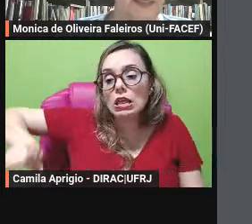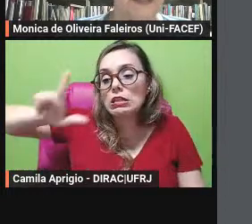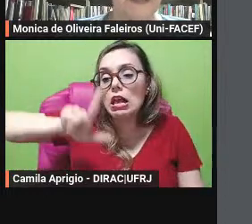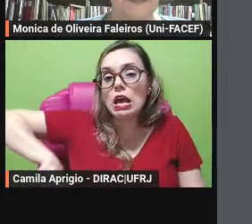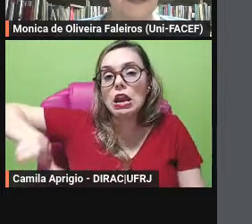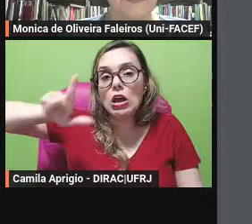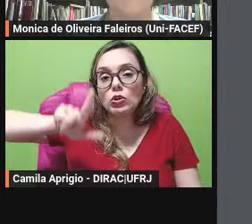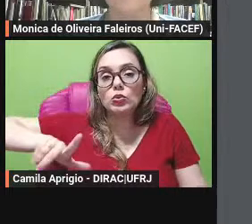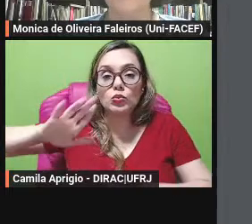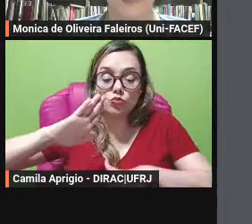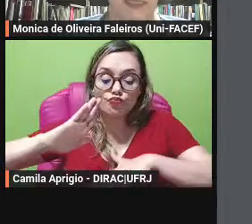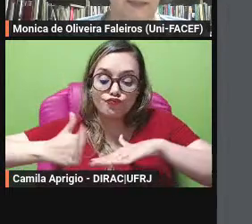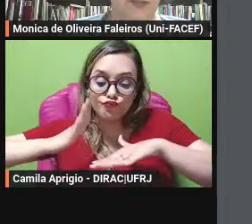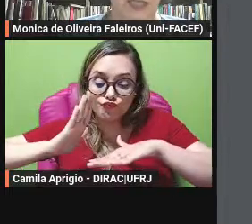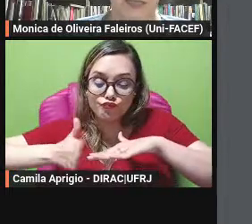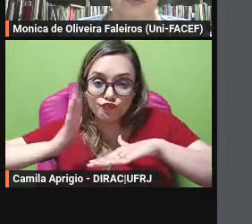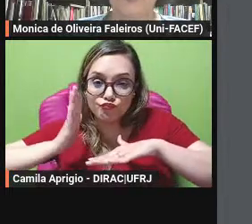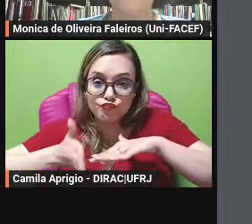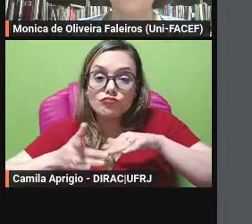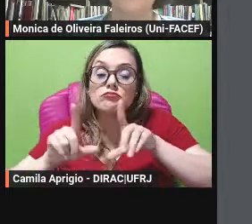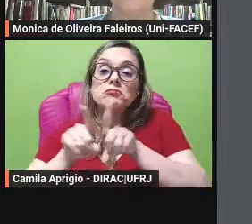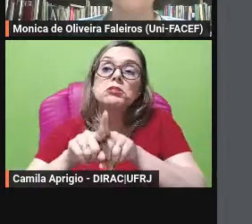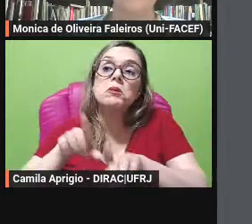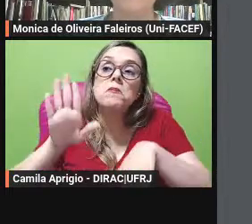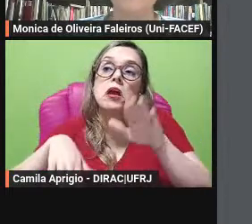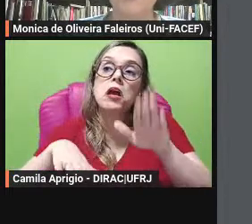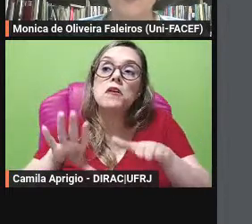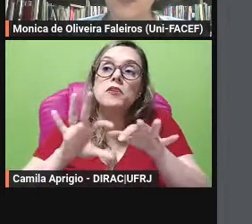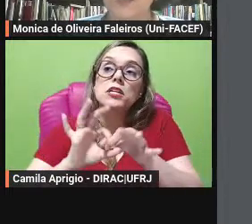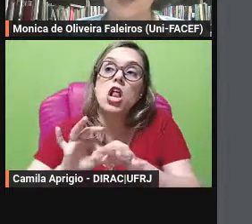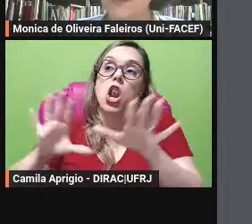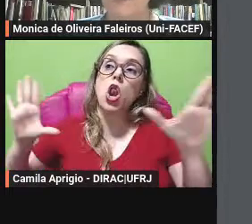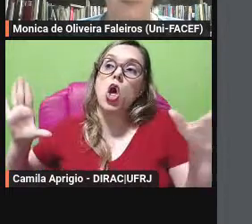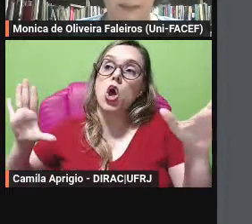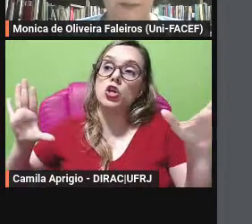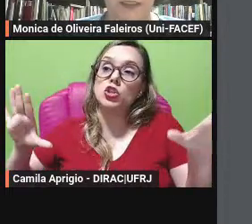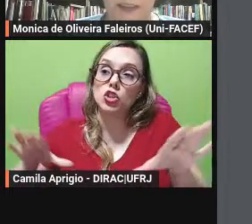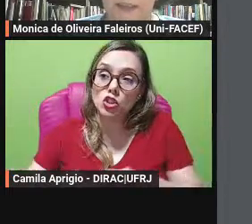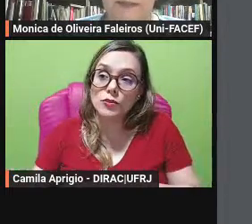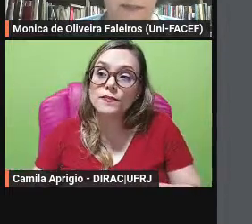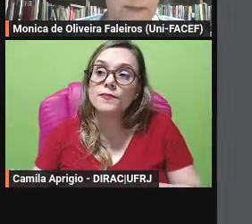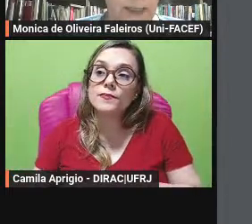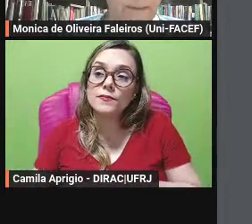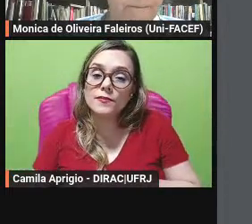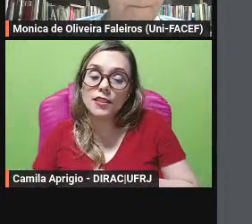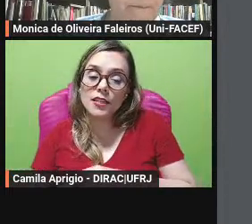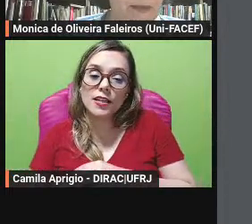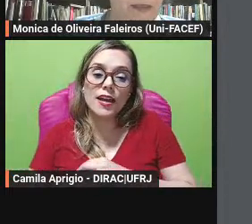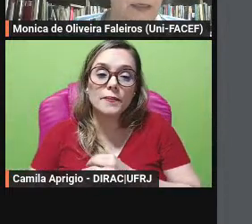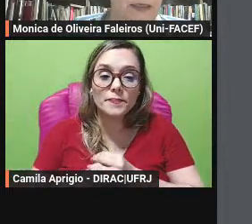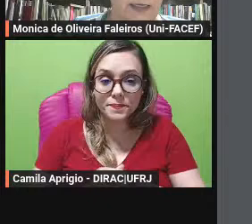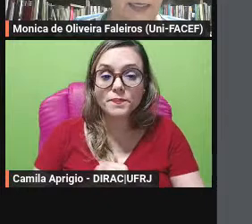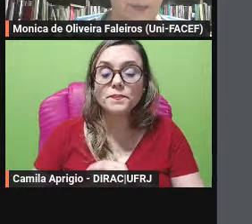que se distanciam do caráter didático então vejam a fábula do Milor gente não é mais para criança tá